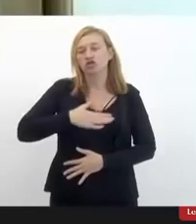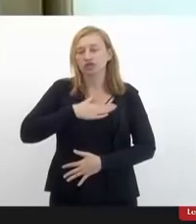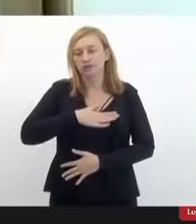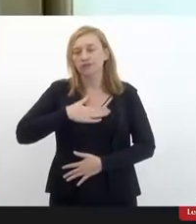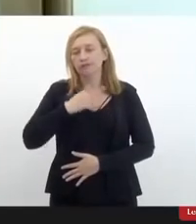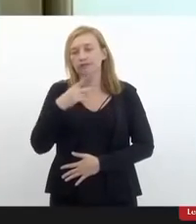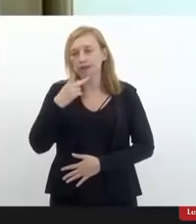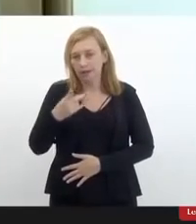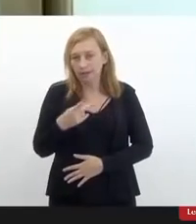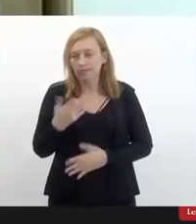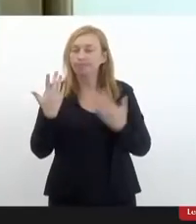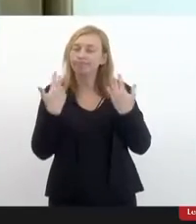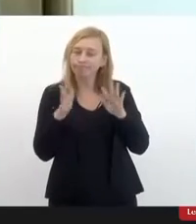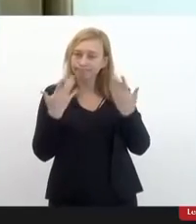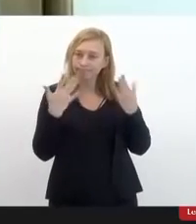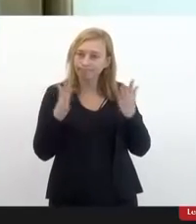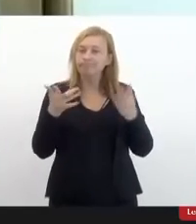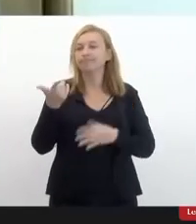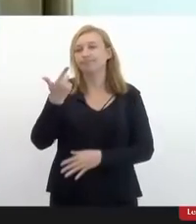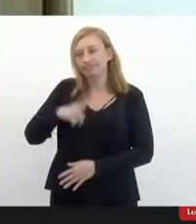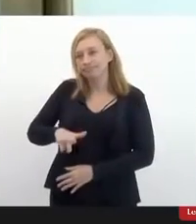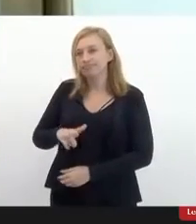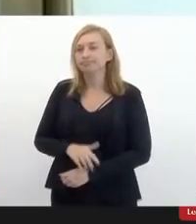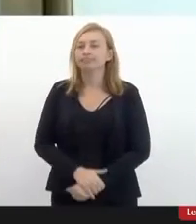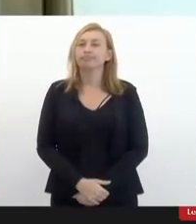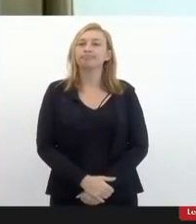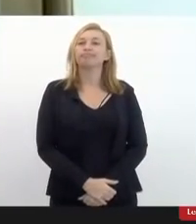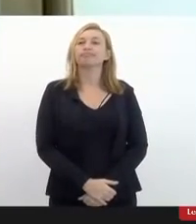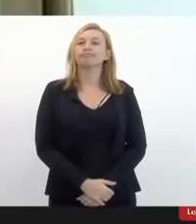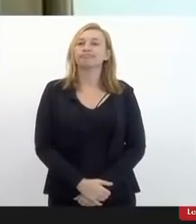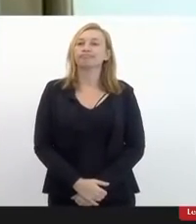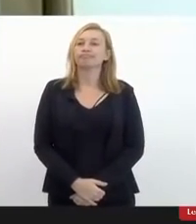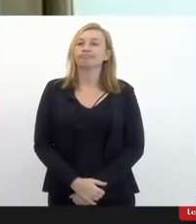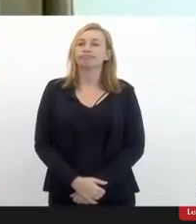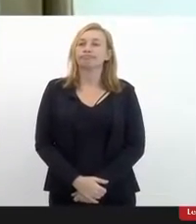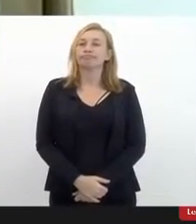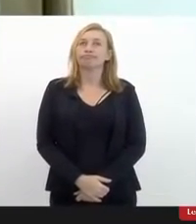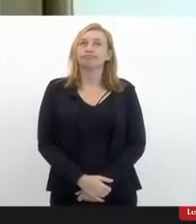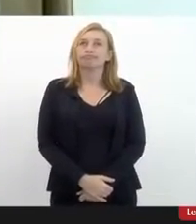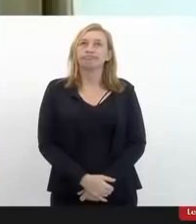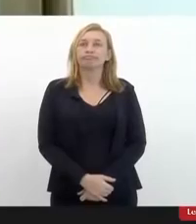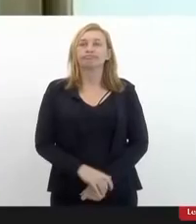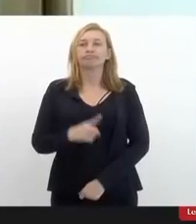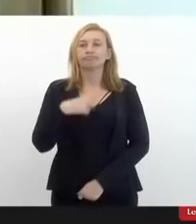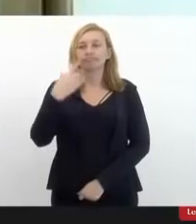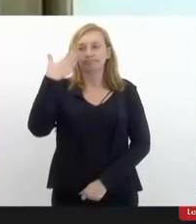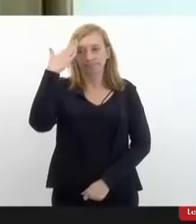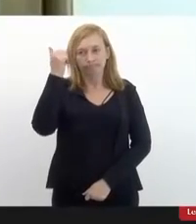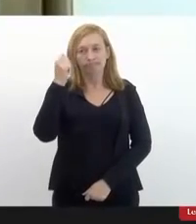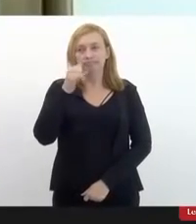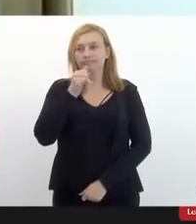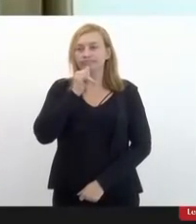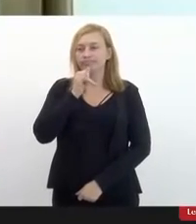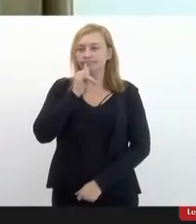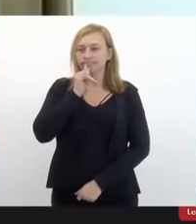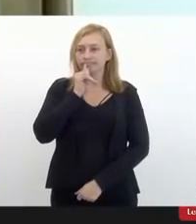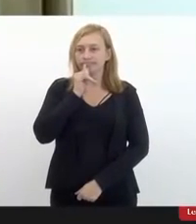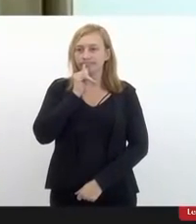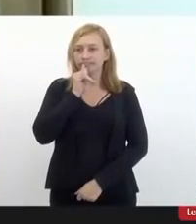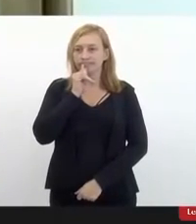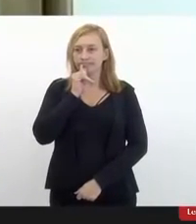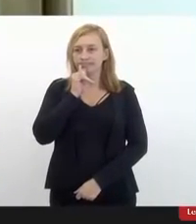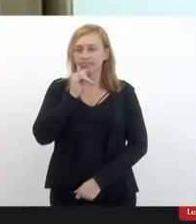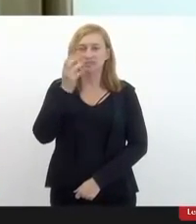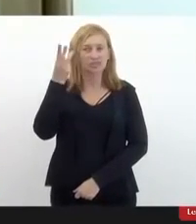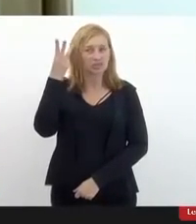de mencionar e parabenizar mais uma vez. A gente sabe que, por exemplo, uma síndrome de